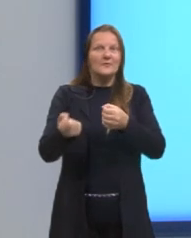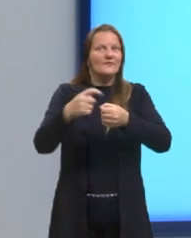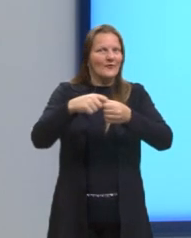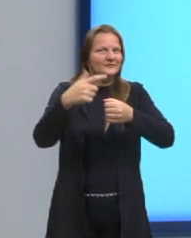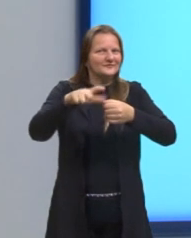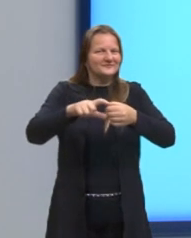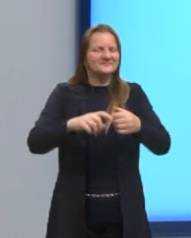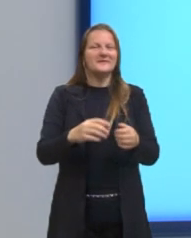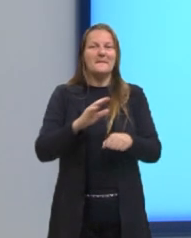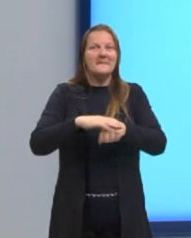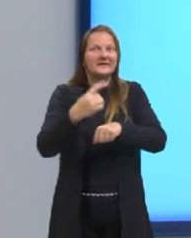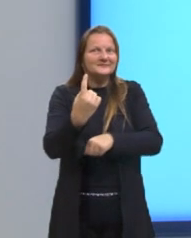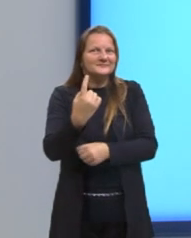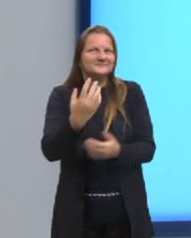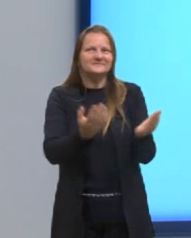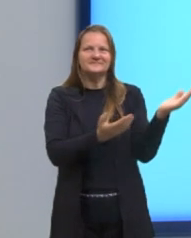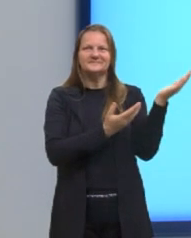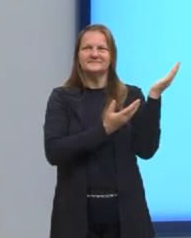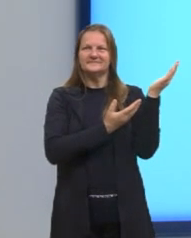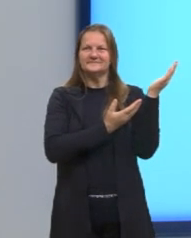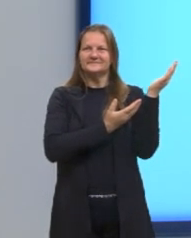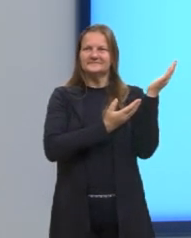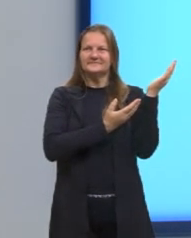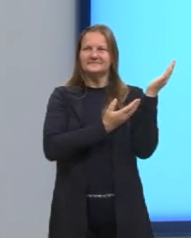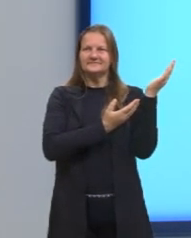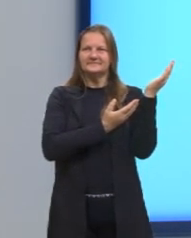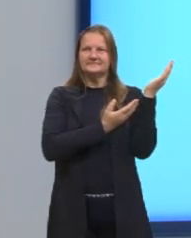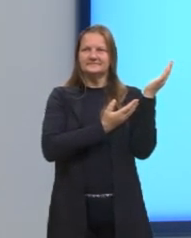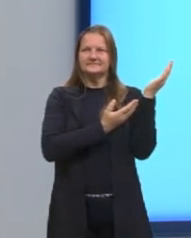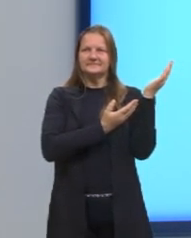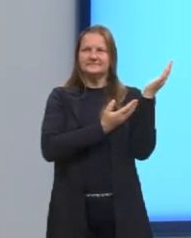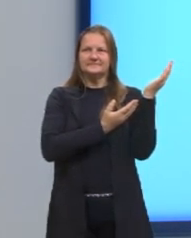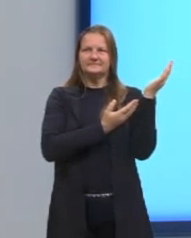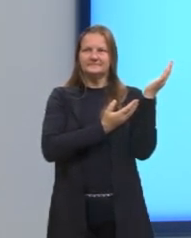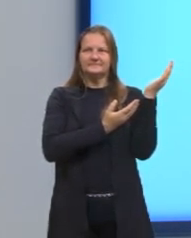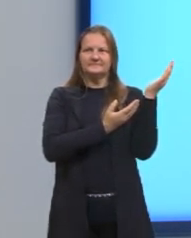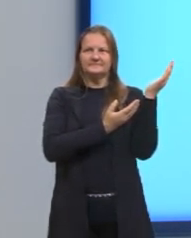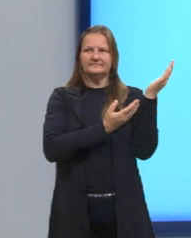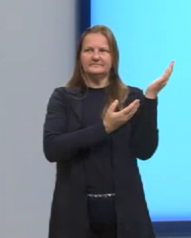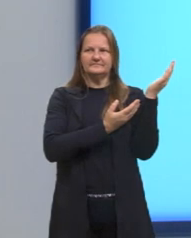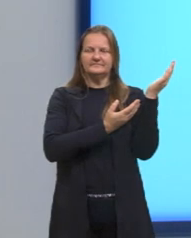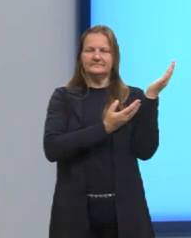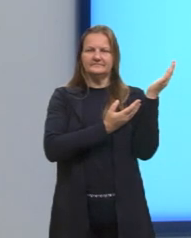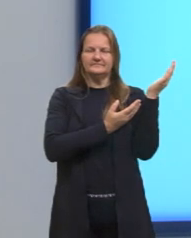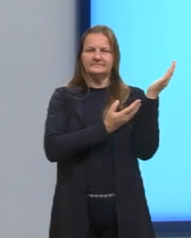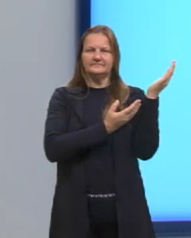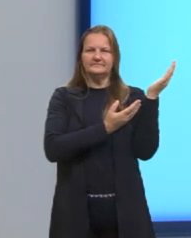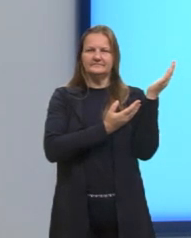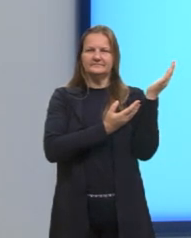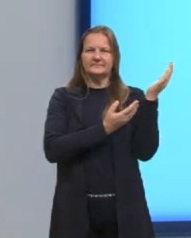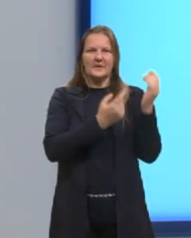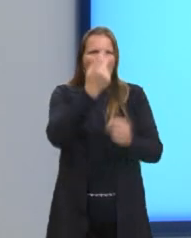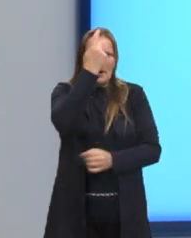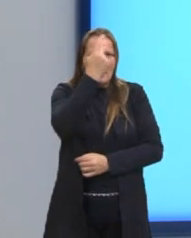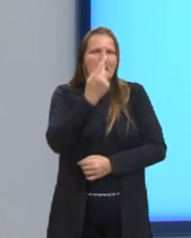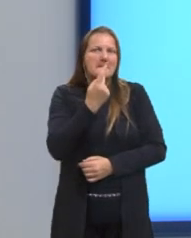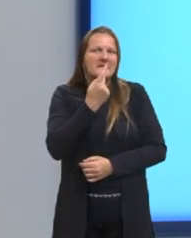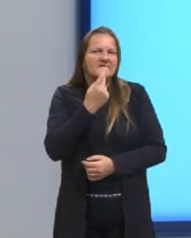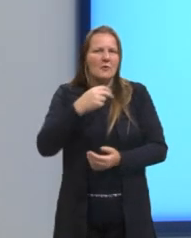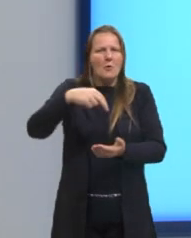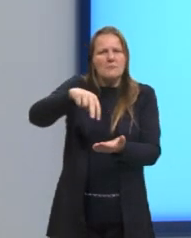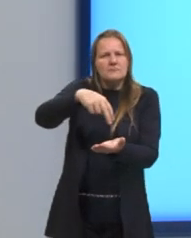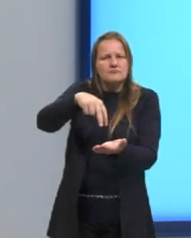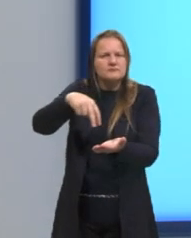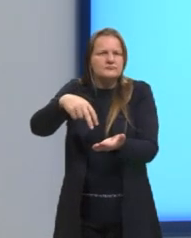Mais um. Olha só. Estilo popping da street dance. Uau! O